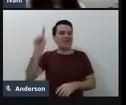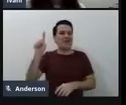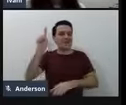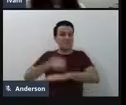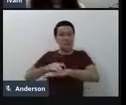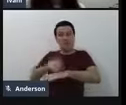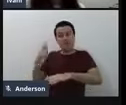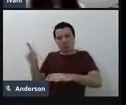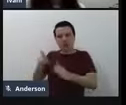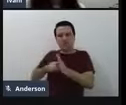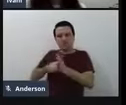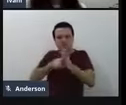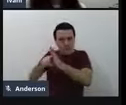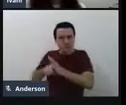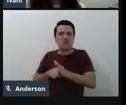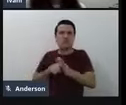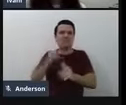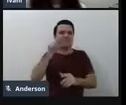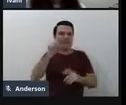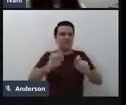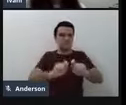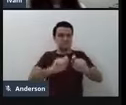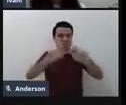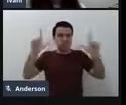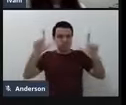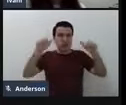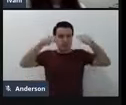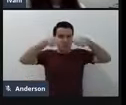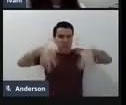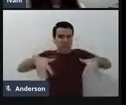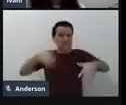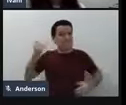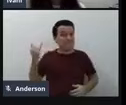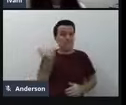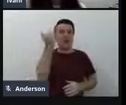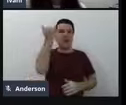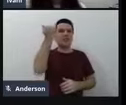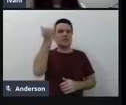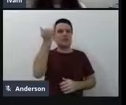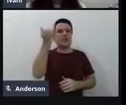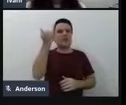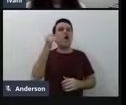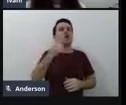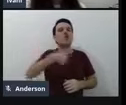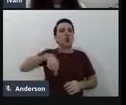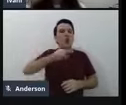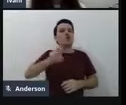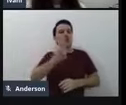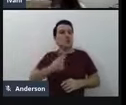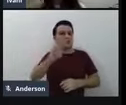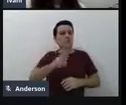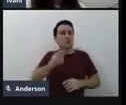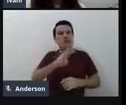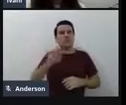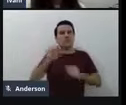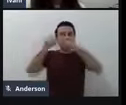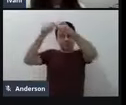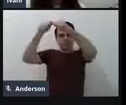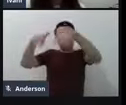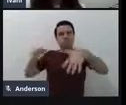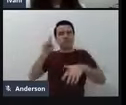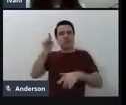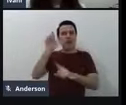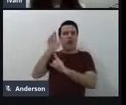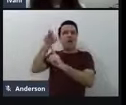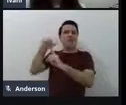relevância extraordinária aqui para a gente e nós, então, passamos a usar, né, todos os passos do